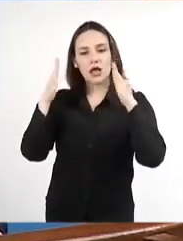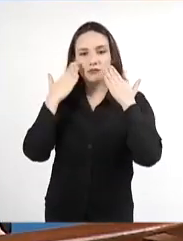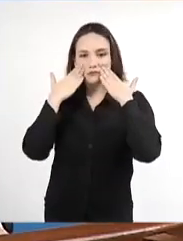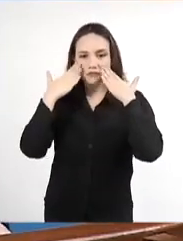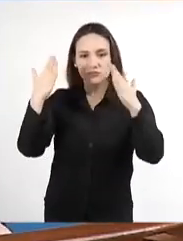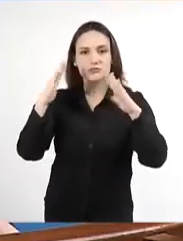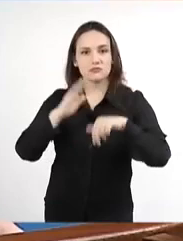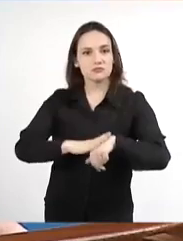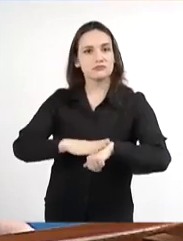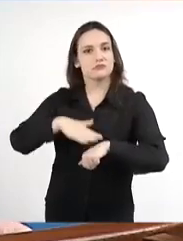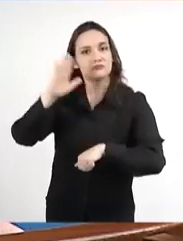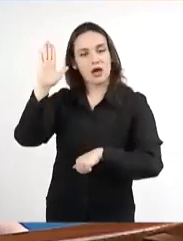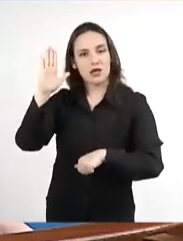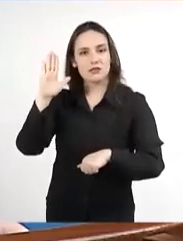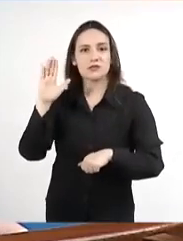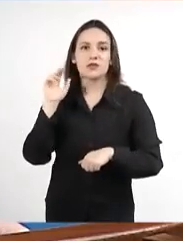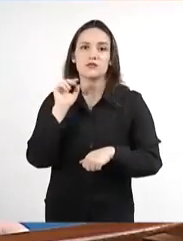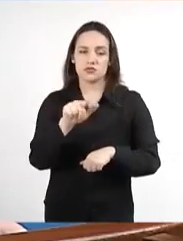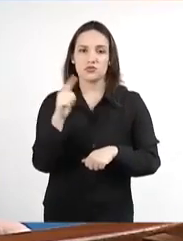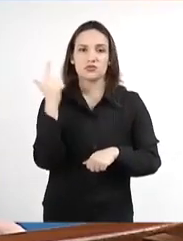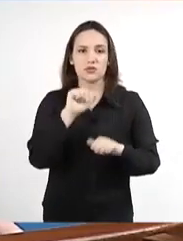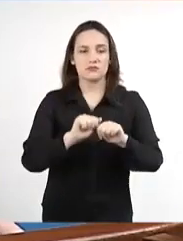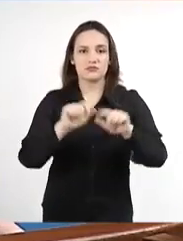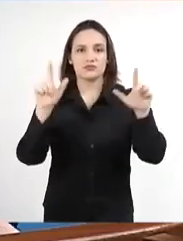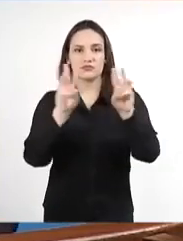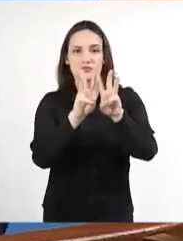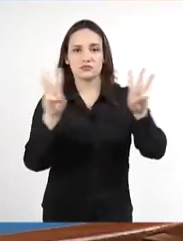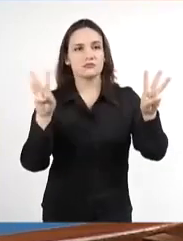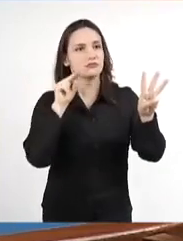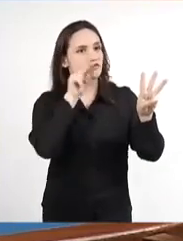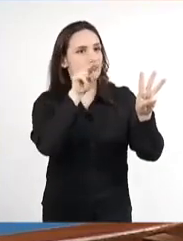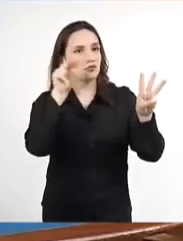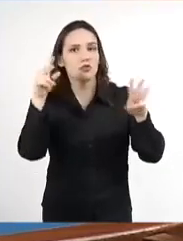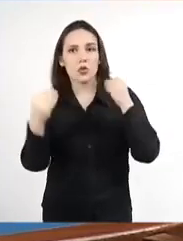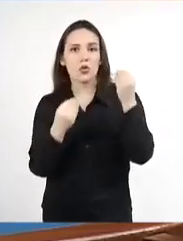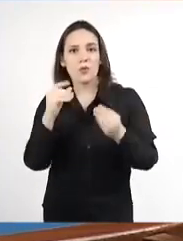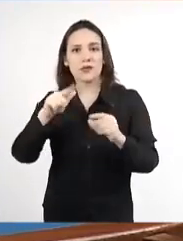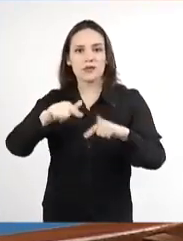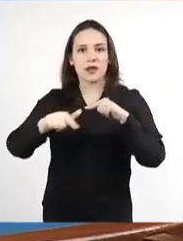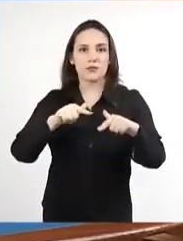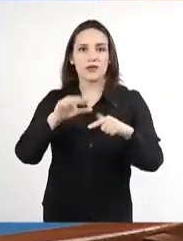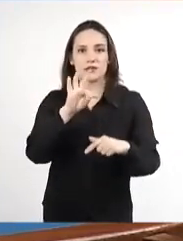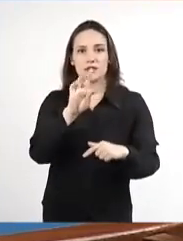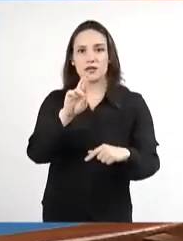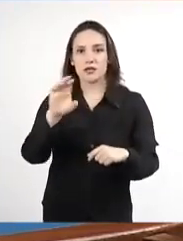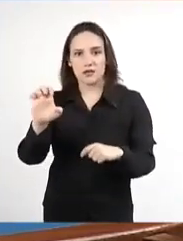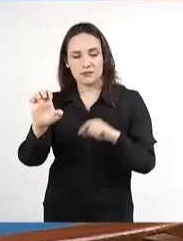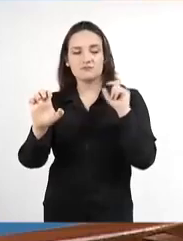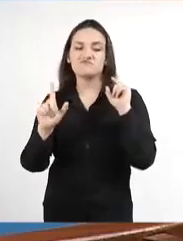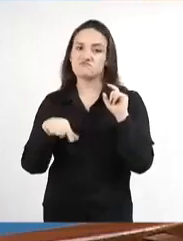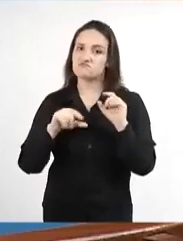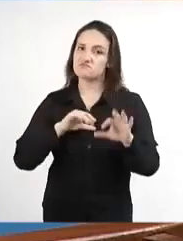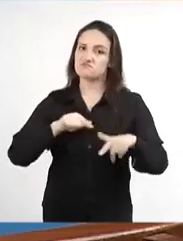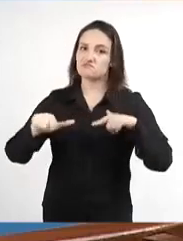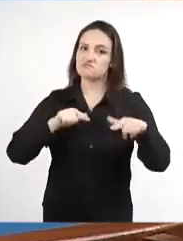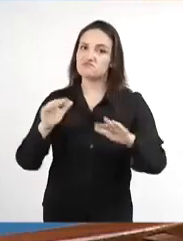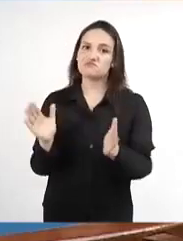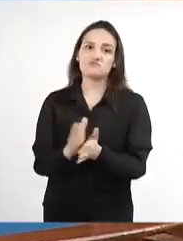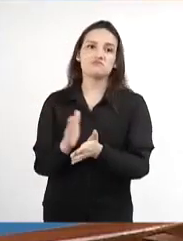no portal do CNJ na atuação do TRE do Mato Grosso do Sul. Ou seja, um trabalho